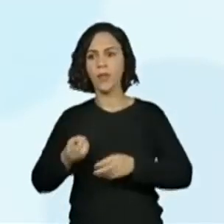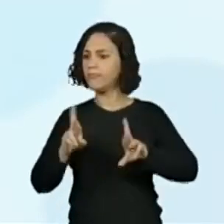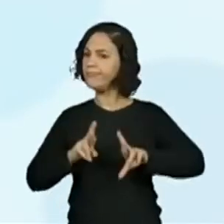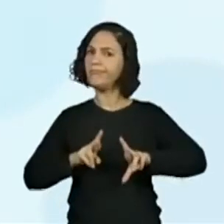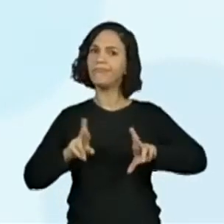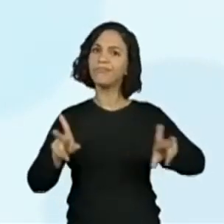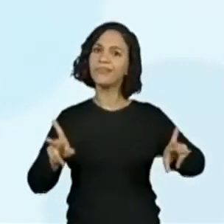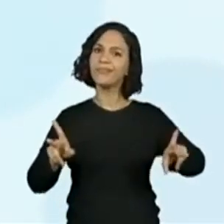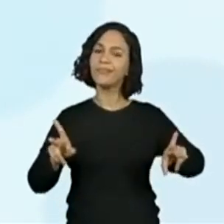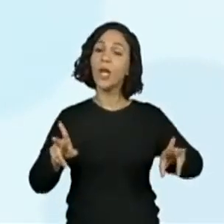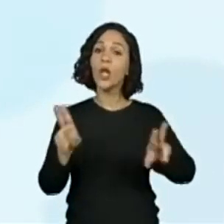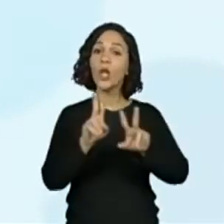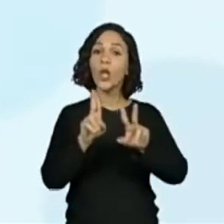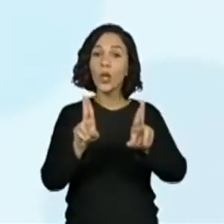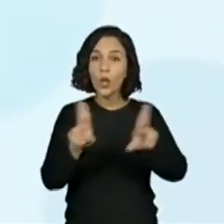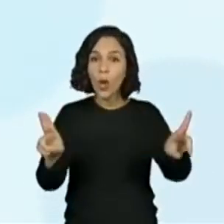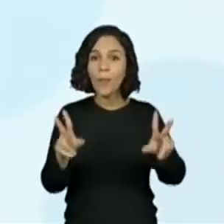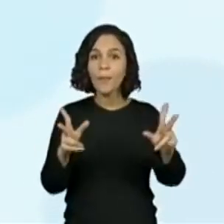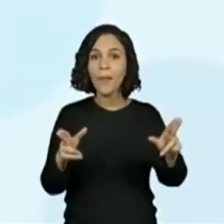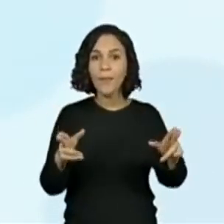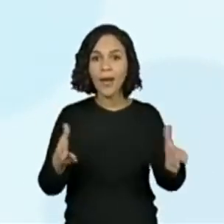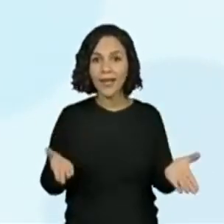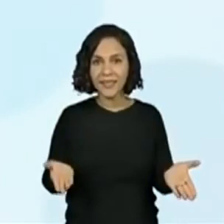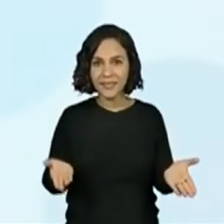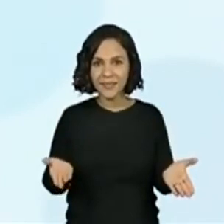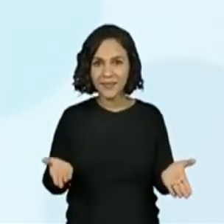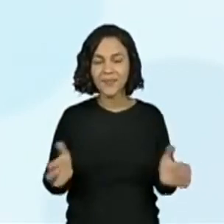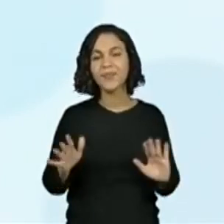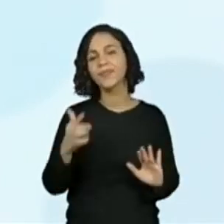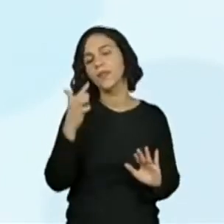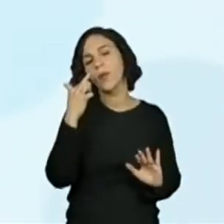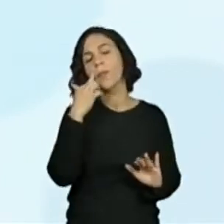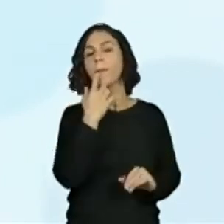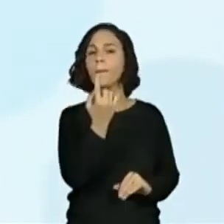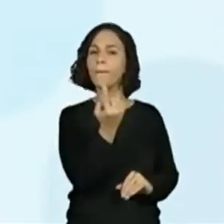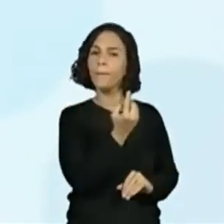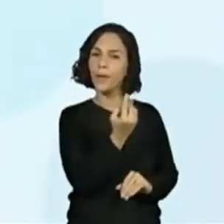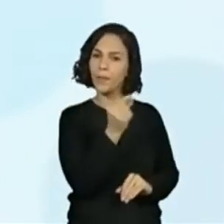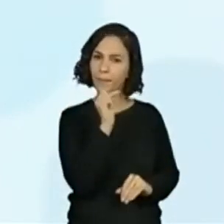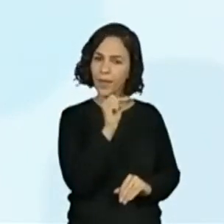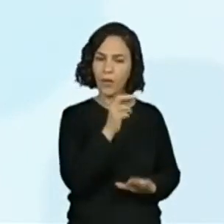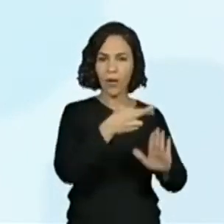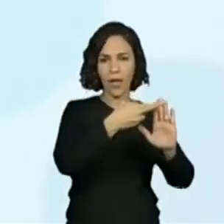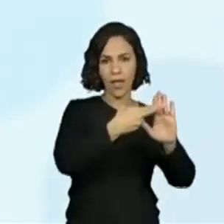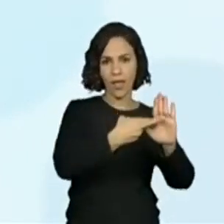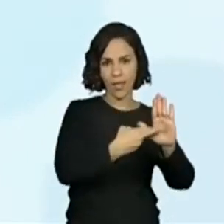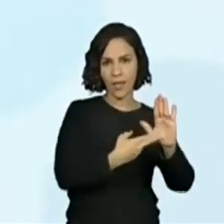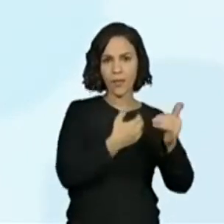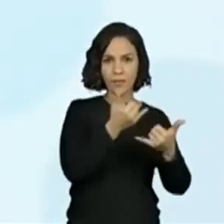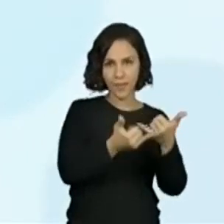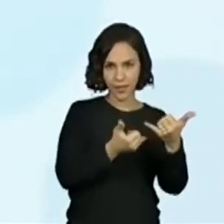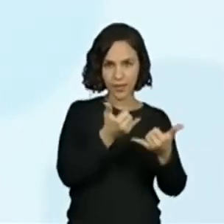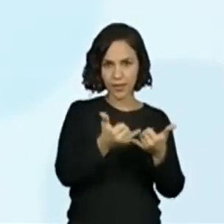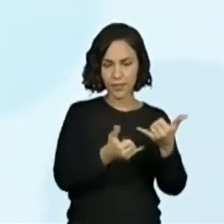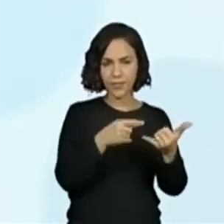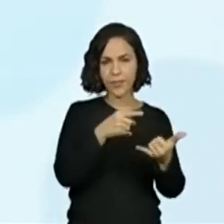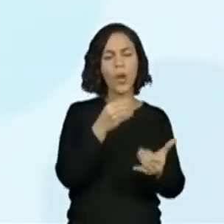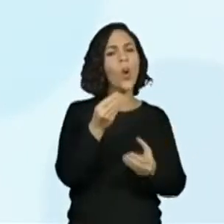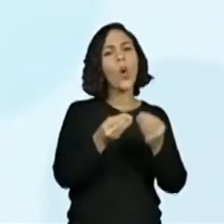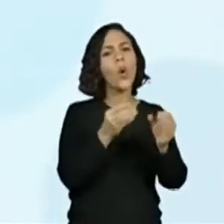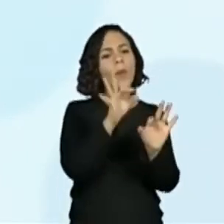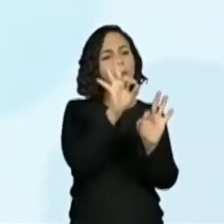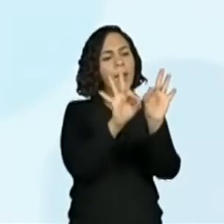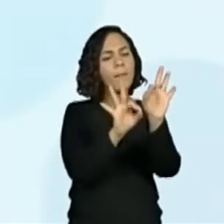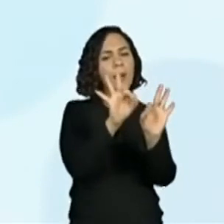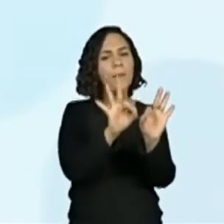apesar de ter o mesmo nome. O primeiro, professora, texto que eu li, regras de brincadeiras, como ele está